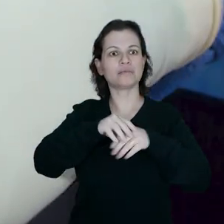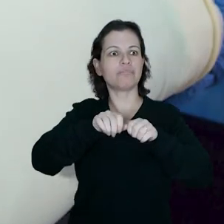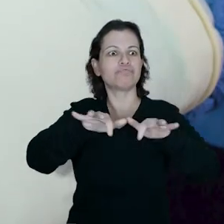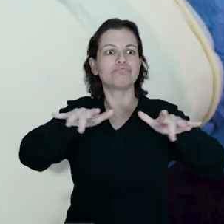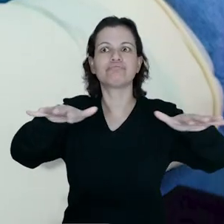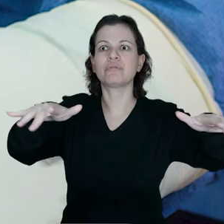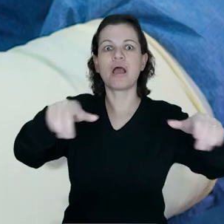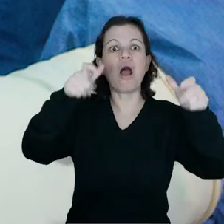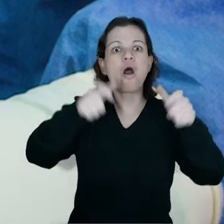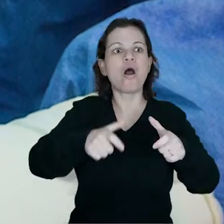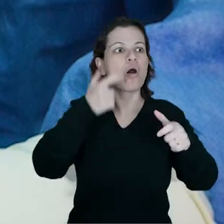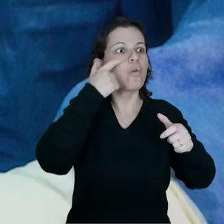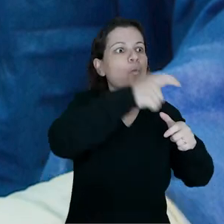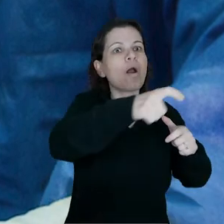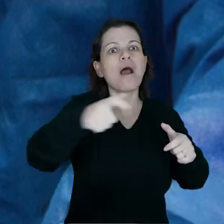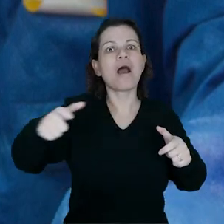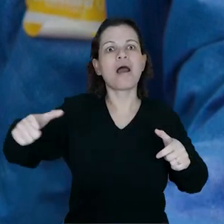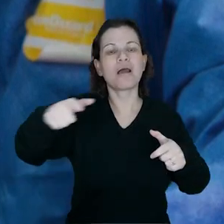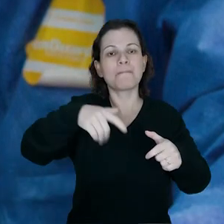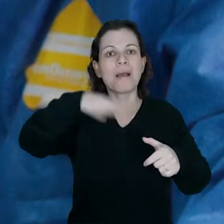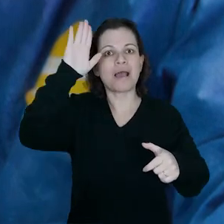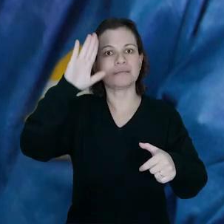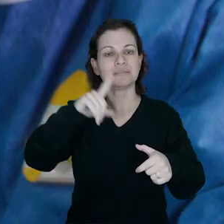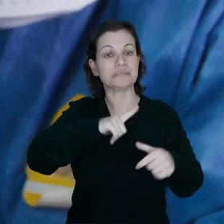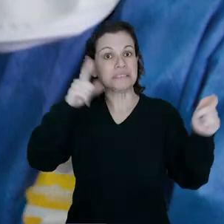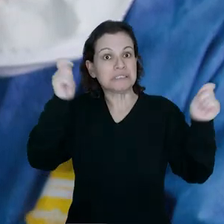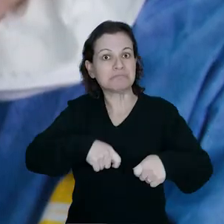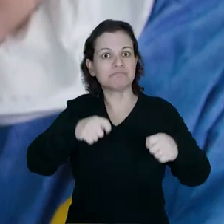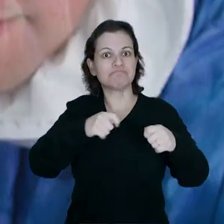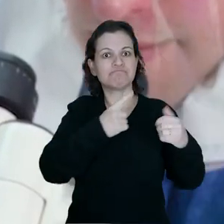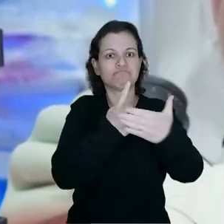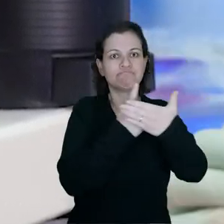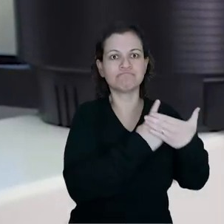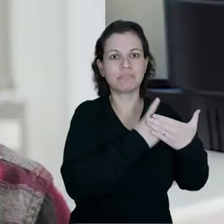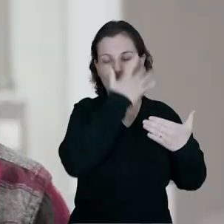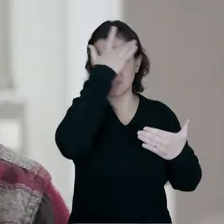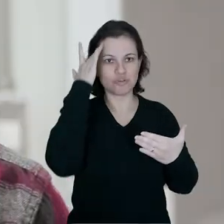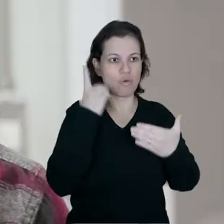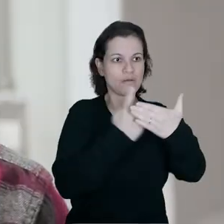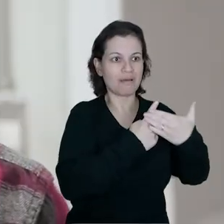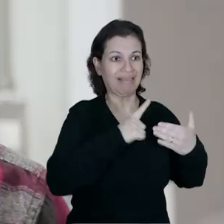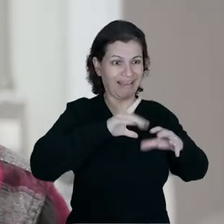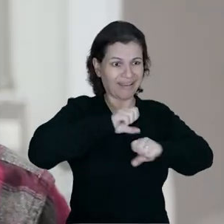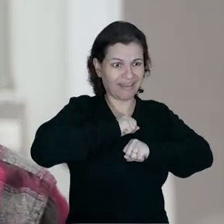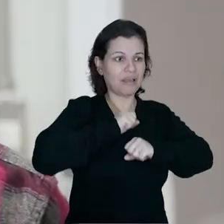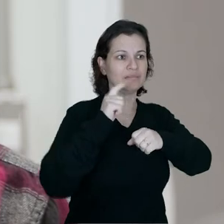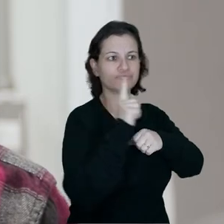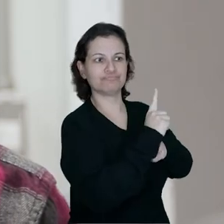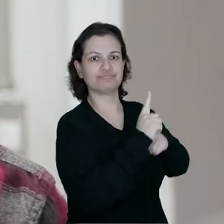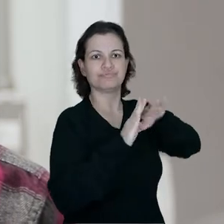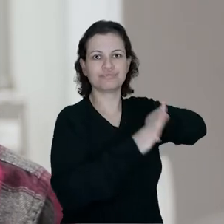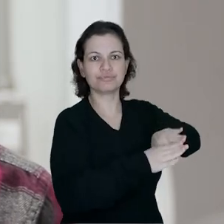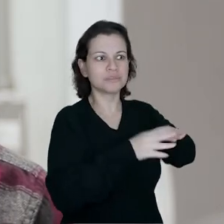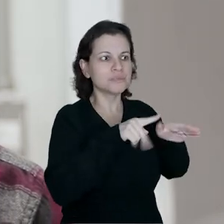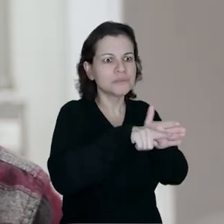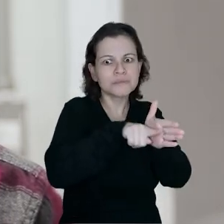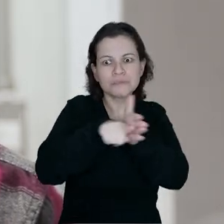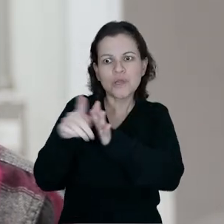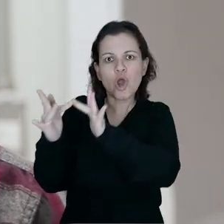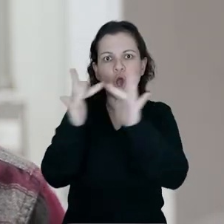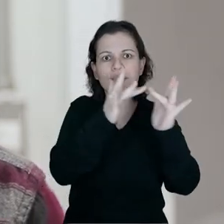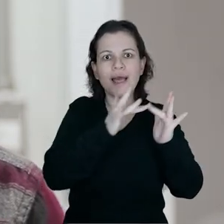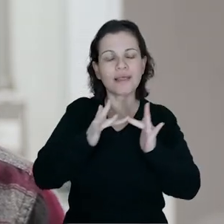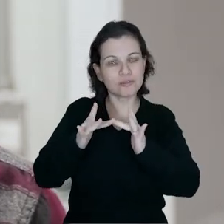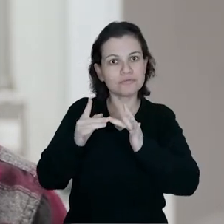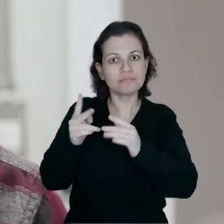aonde ela está se espalhando, quais são os focos, poder ter a possibilidade de isolar as pessoas que estão contaminadas e rastrear